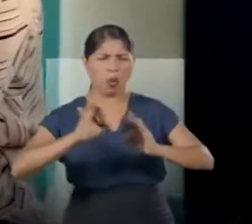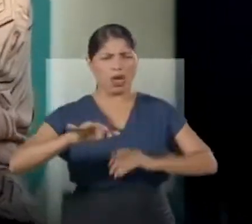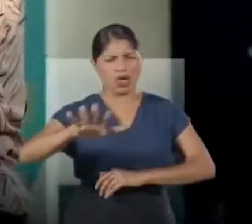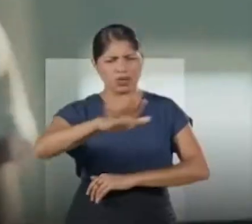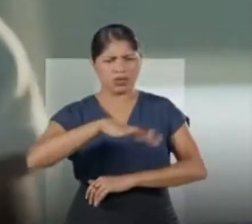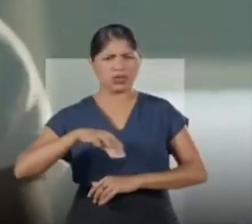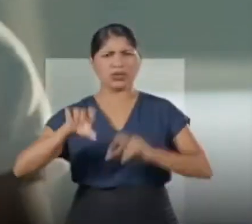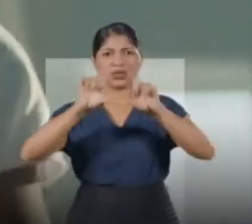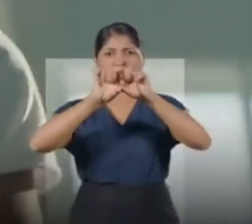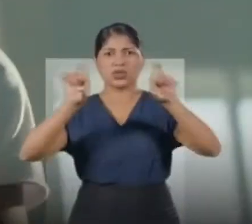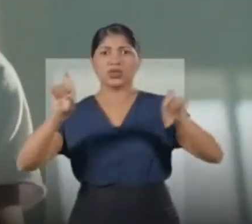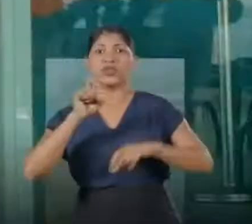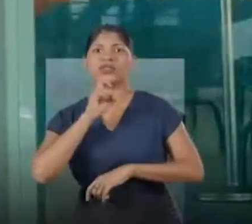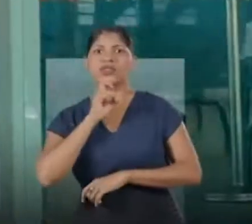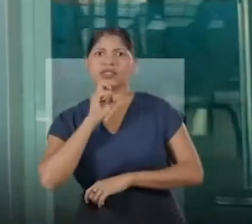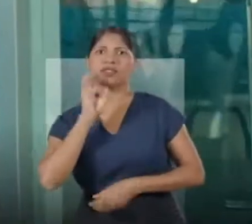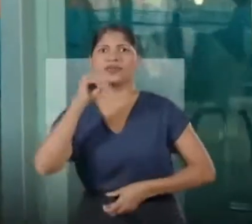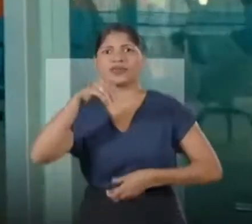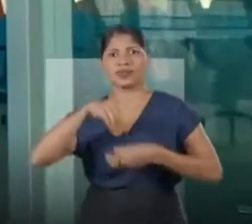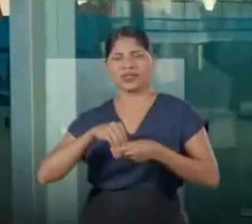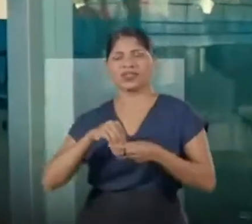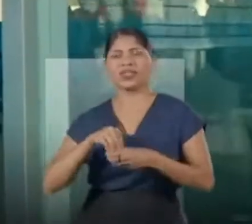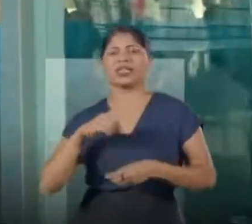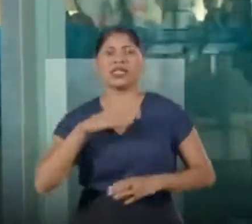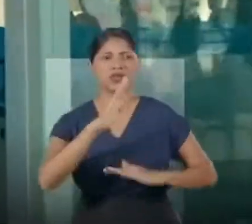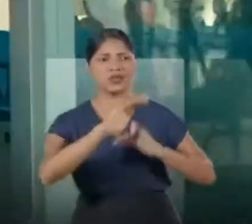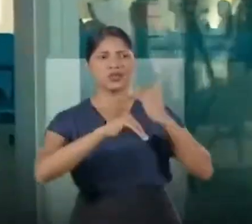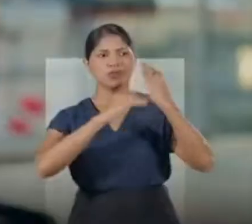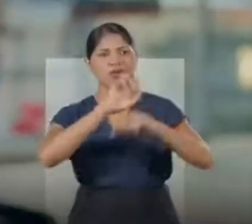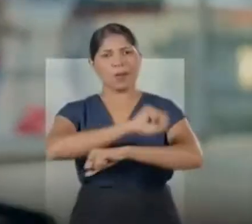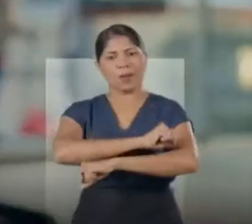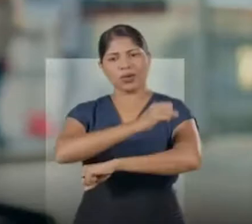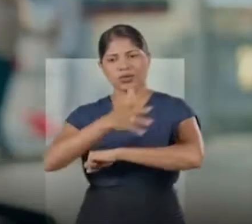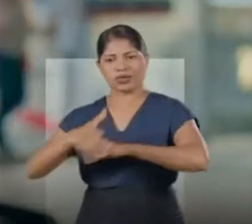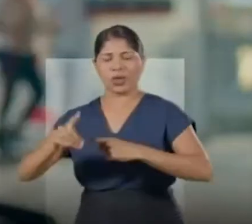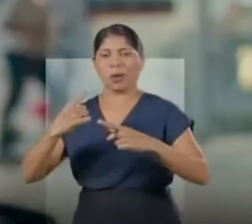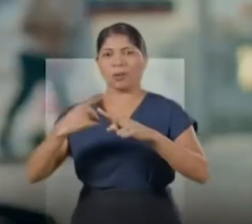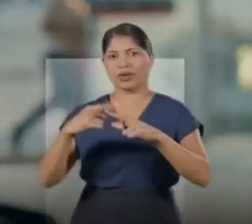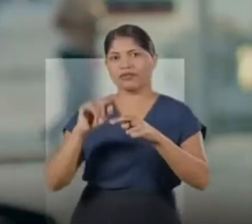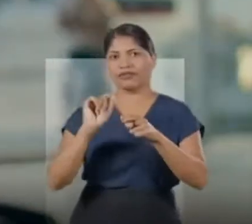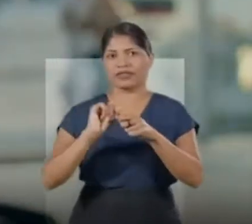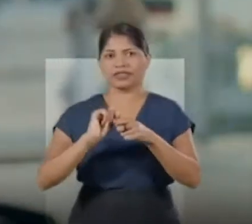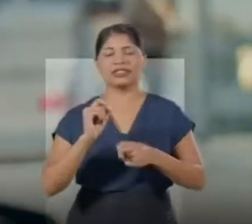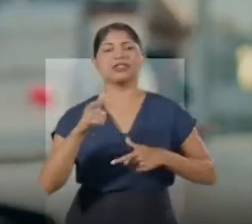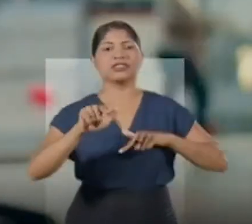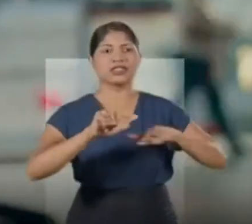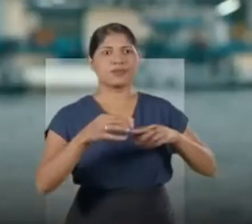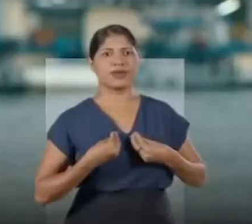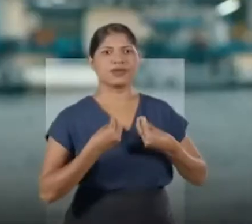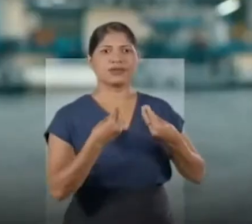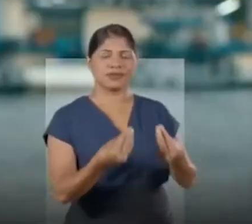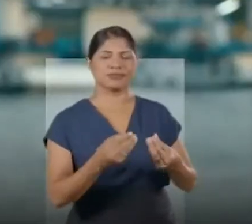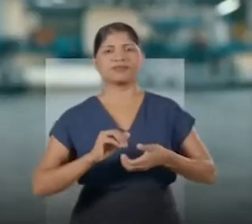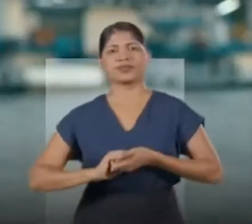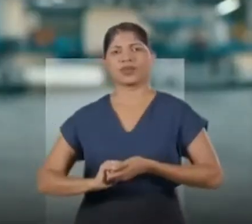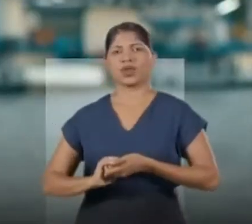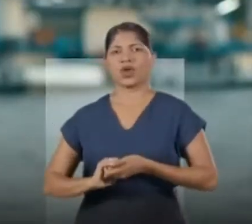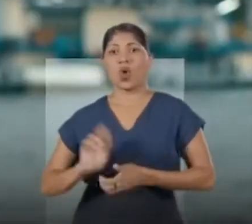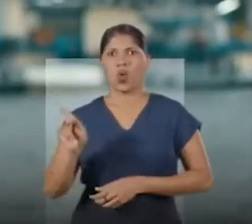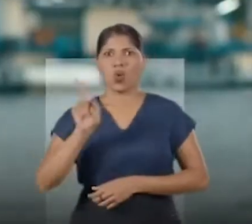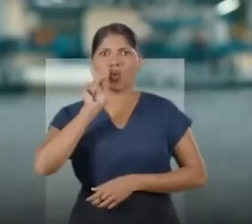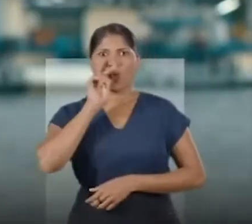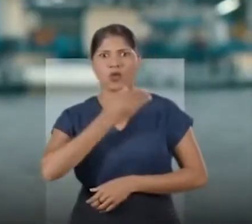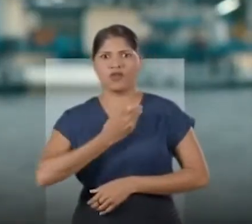tem um ambiente climatizado. Com certeza está trazendo um desenvolvimento para Santarém porque está gerando emprego, gerando renda. O governador está de